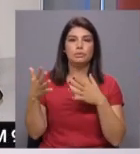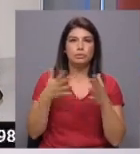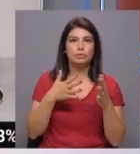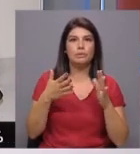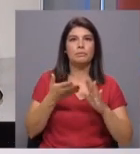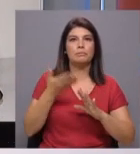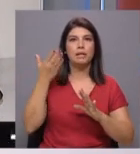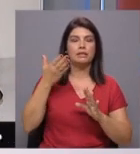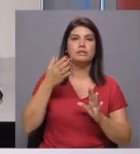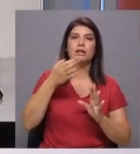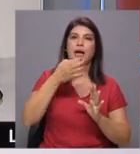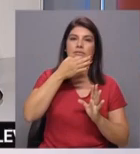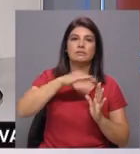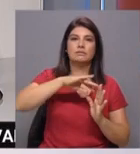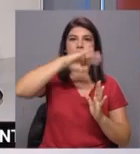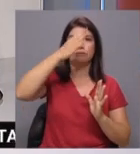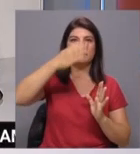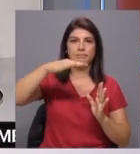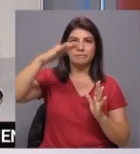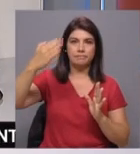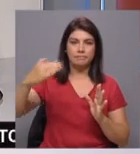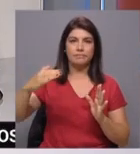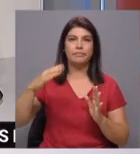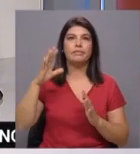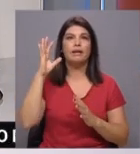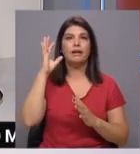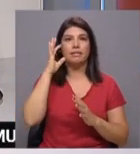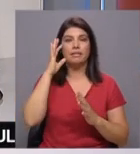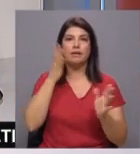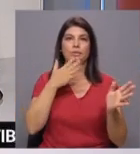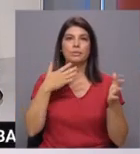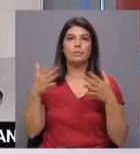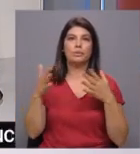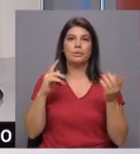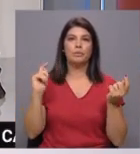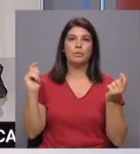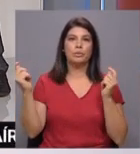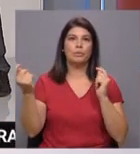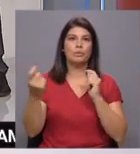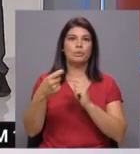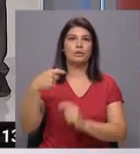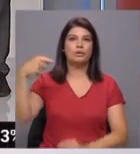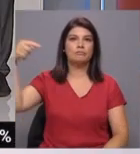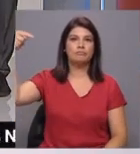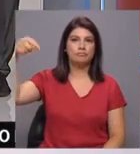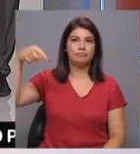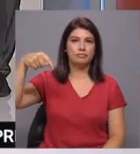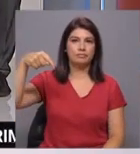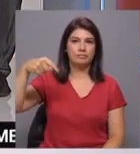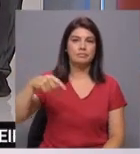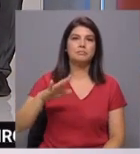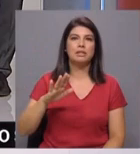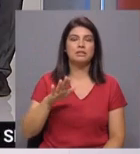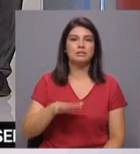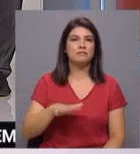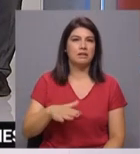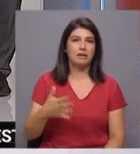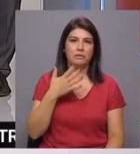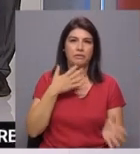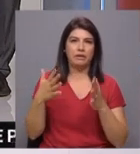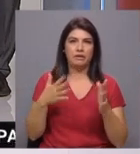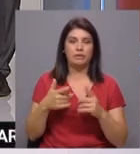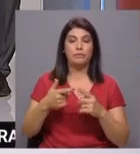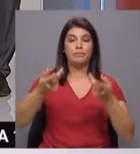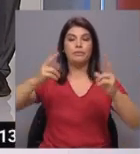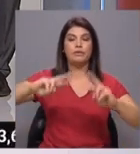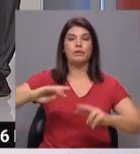durante a manhã e mais para o final do dia, e durante a tarde a rodar para o noroeste, na faixa costeira ocidental, a manter-se em geral fraco. Para a região sul,